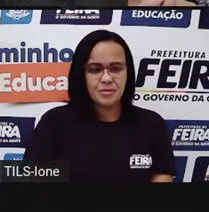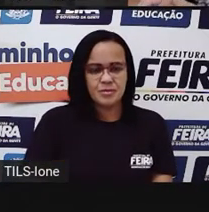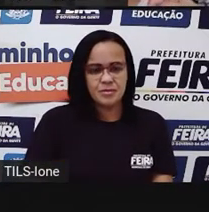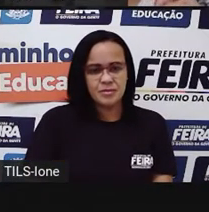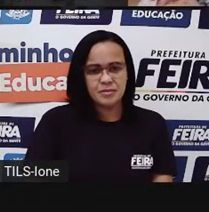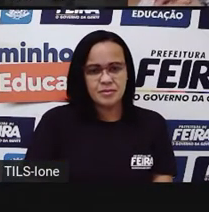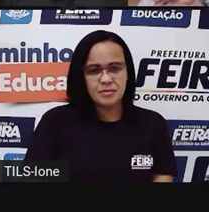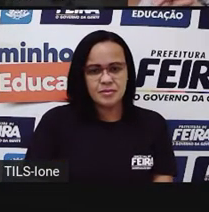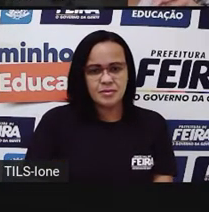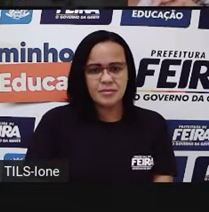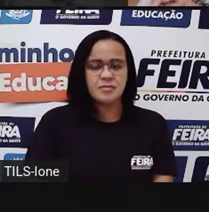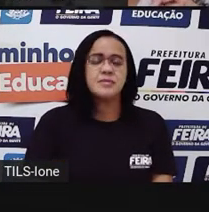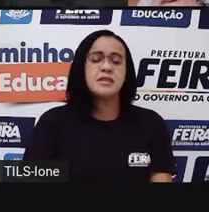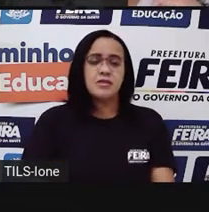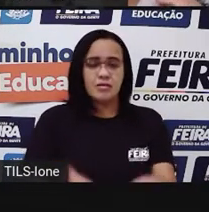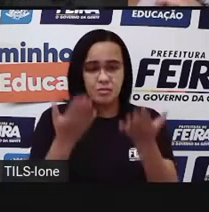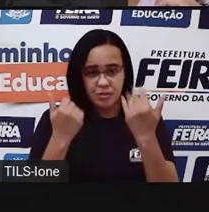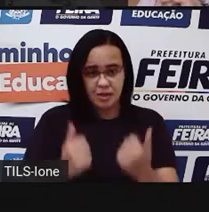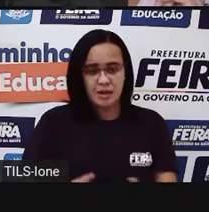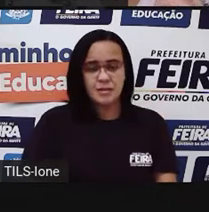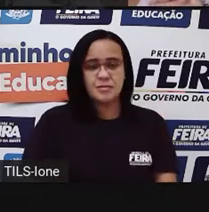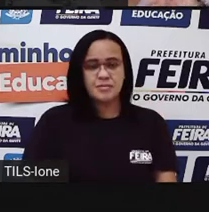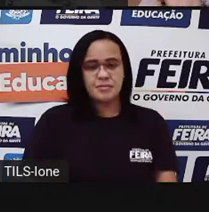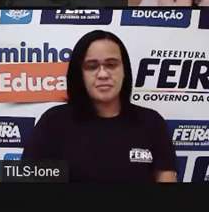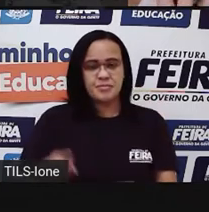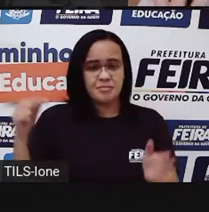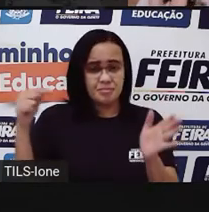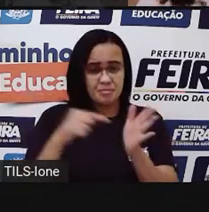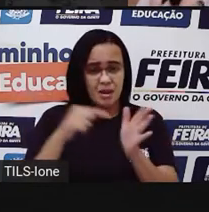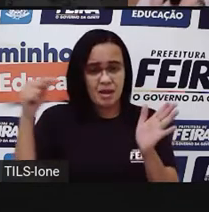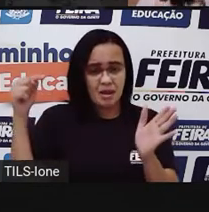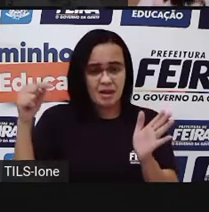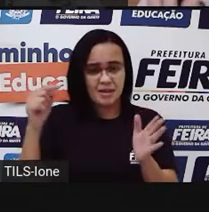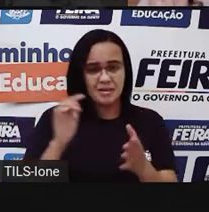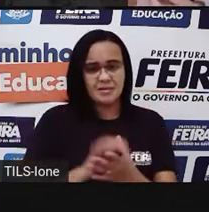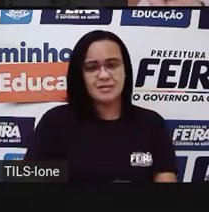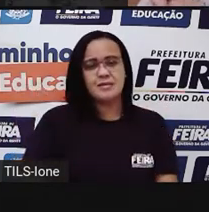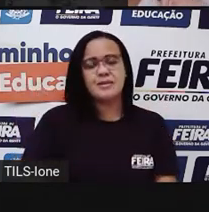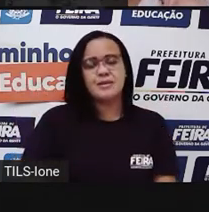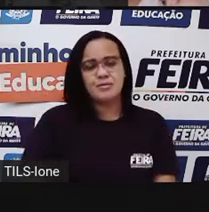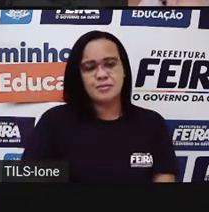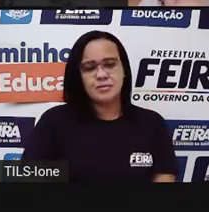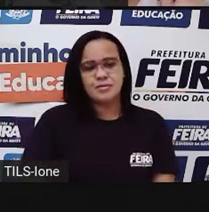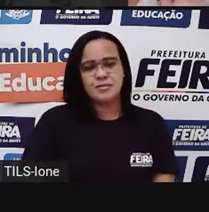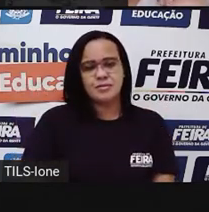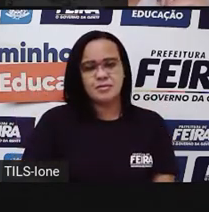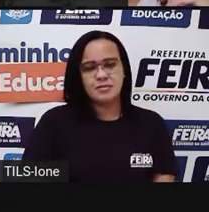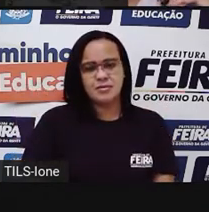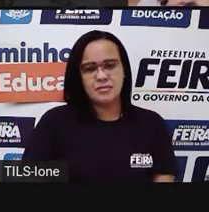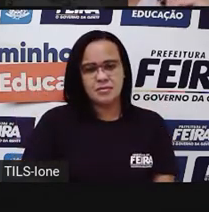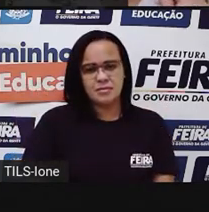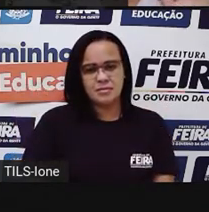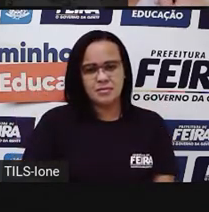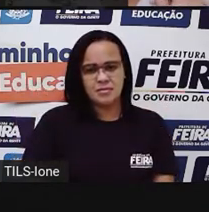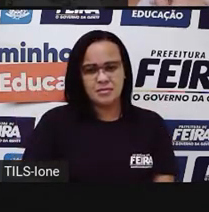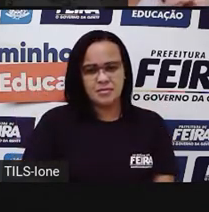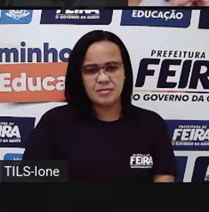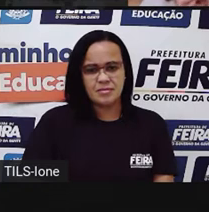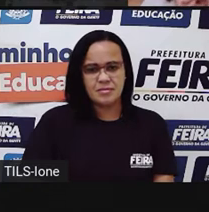Pronto. Vamos lá, hein? A gente clica na bandeira, viu? O nome do site é Scratch.